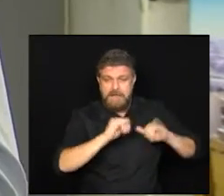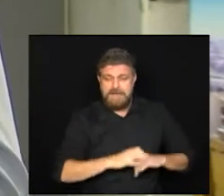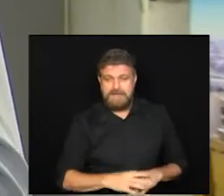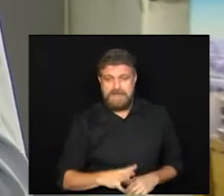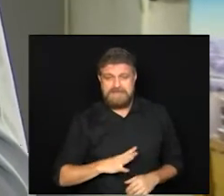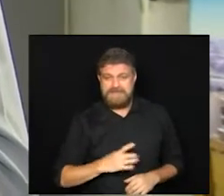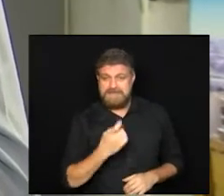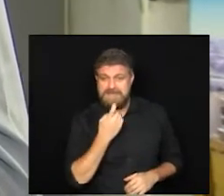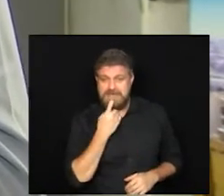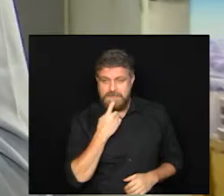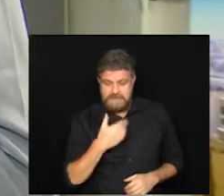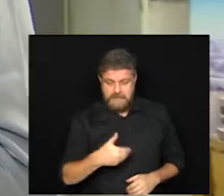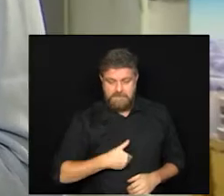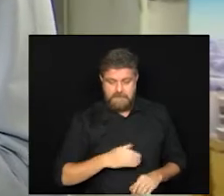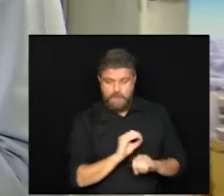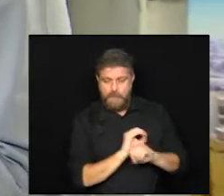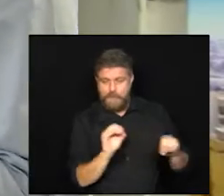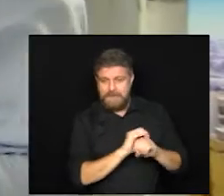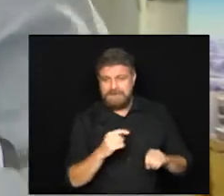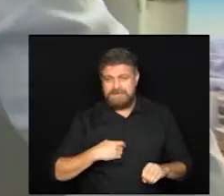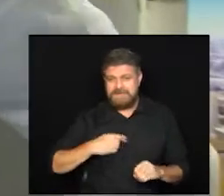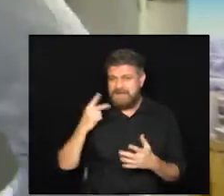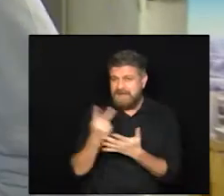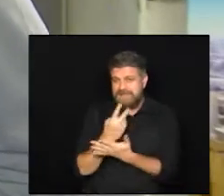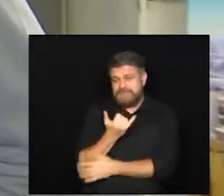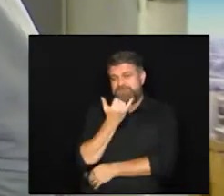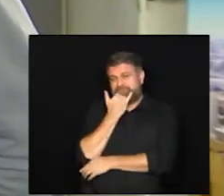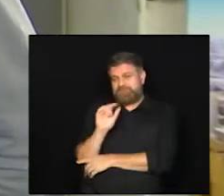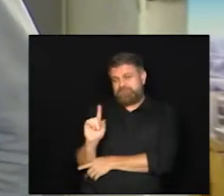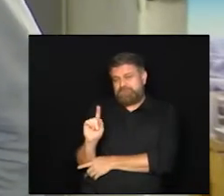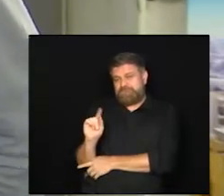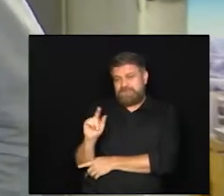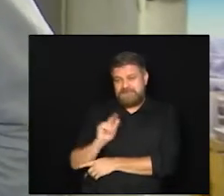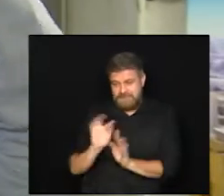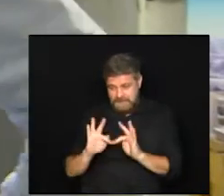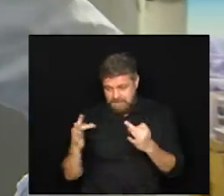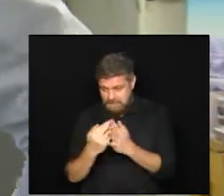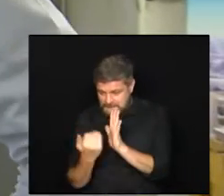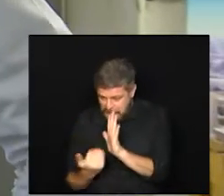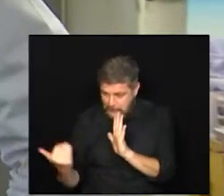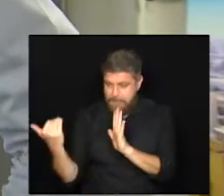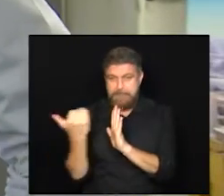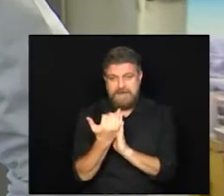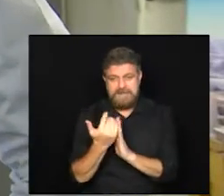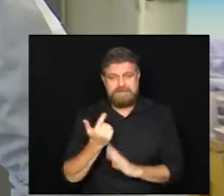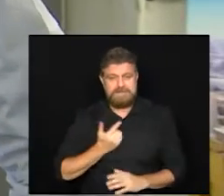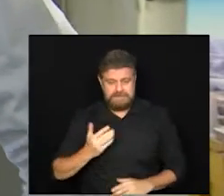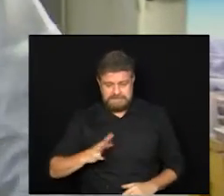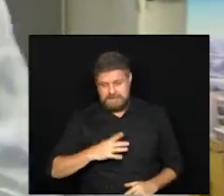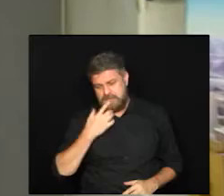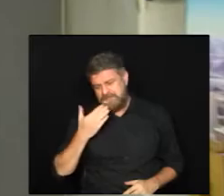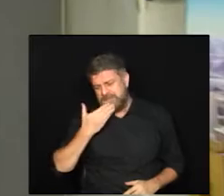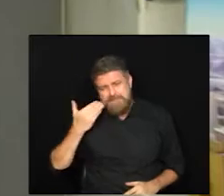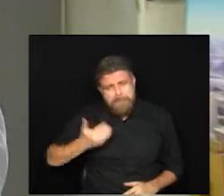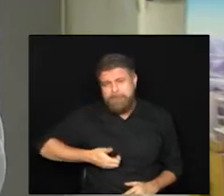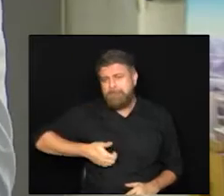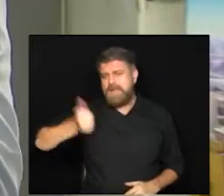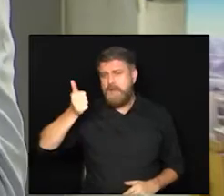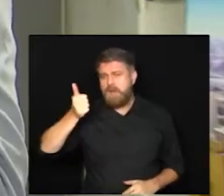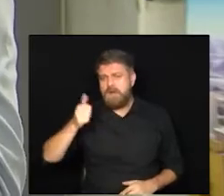sem fome então peço até desculpa pelo erro na interpretação são mais famílias melhor para Campinas na verdade não, sem dúvida